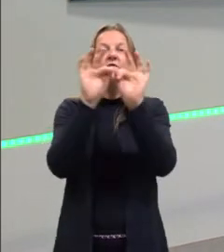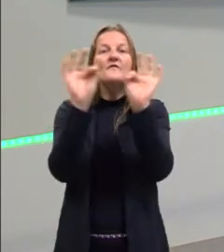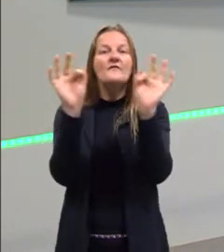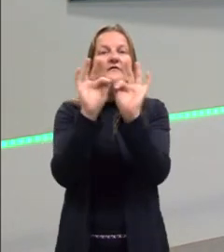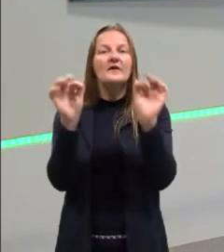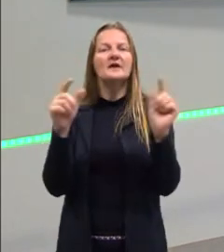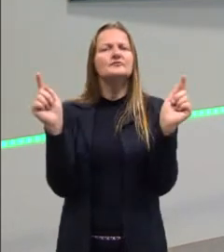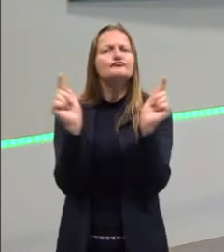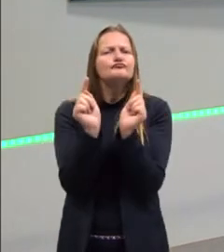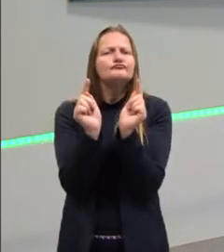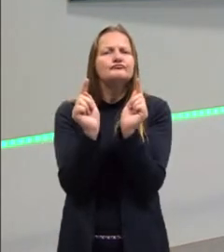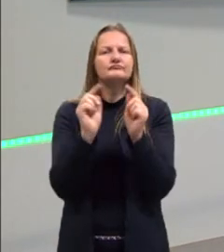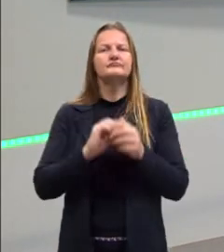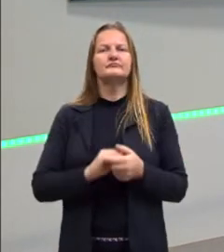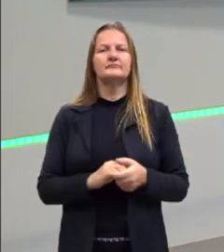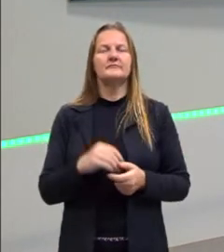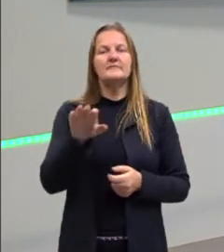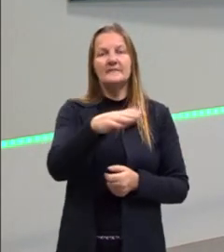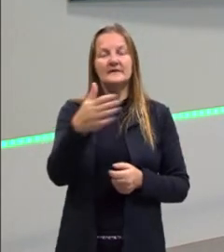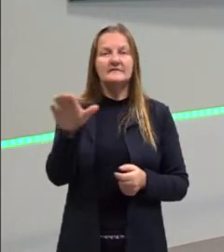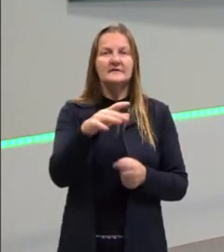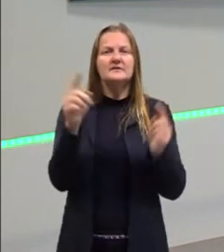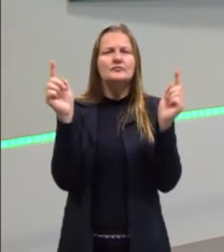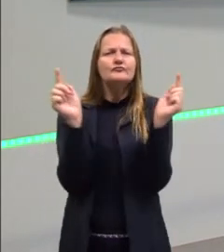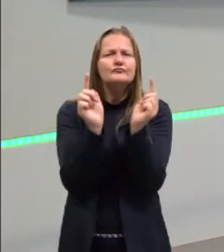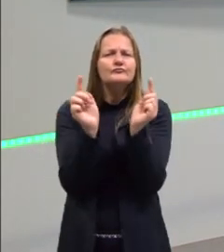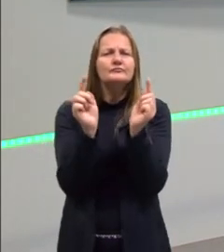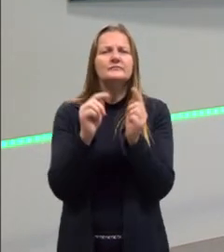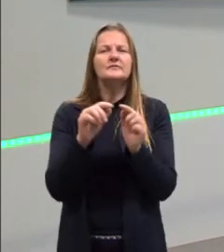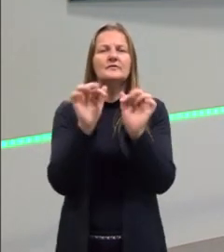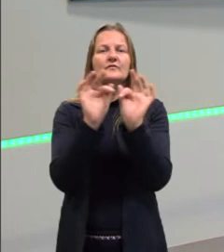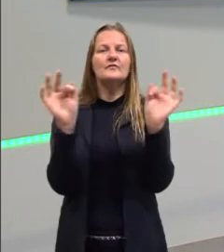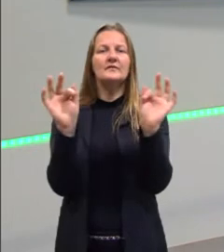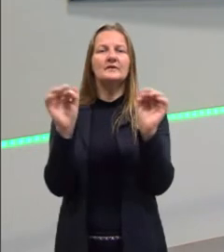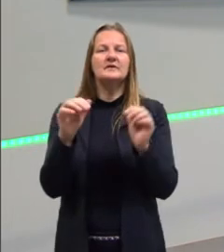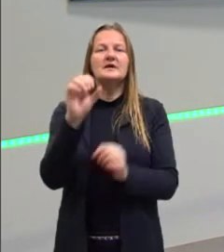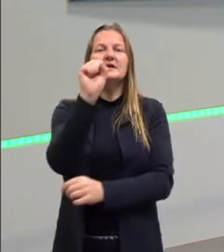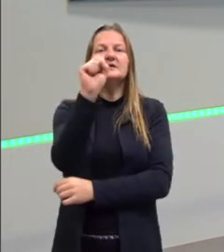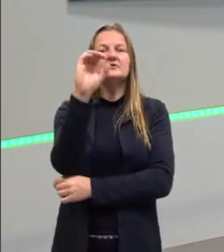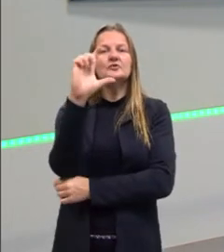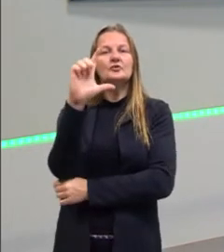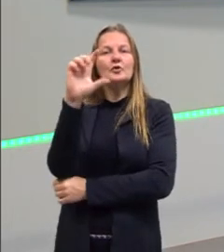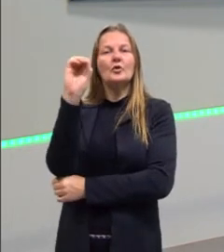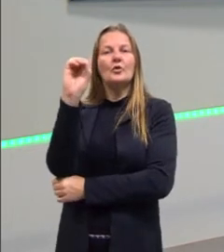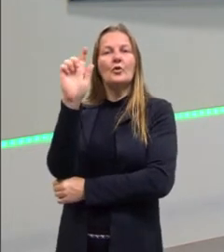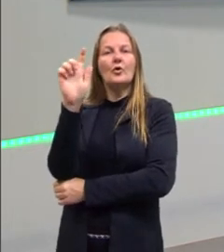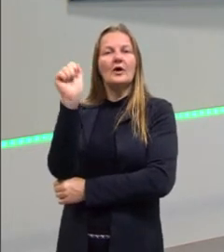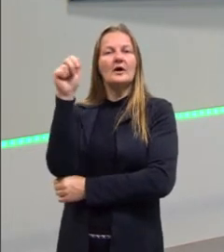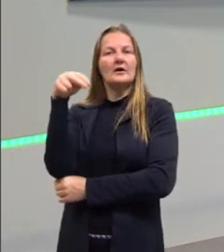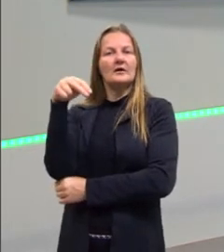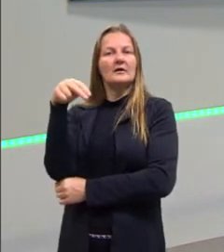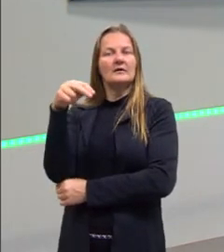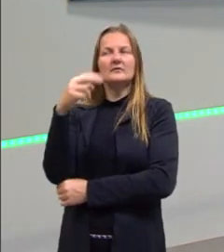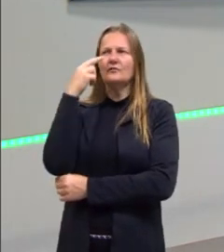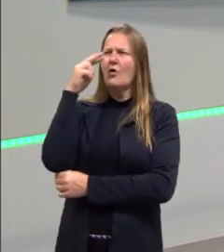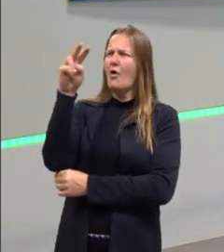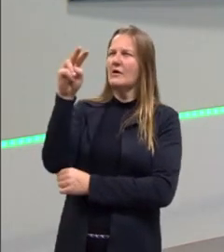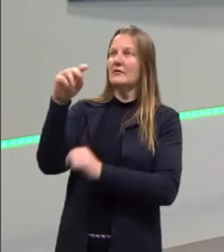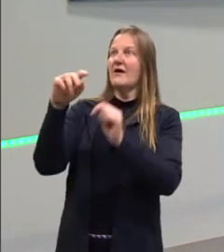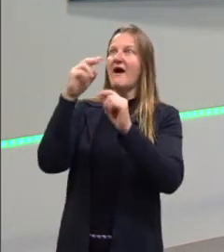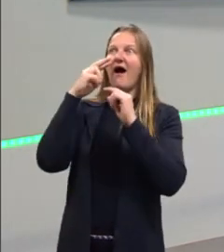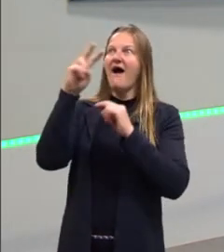curtas. Muitas vezes, essas frases curtas são chamadas de slogan, que vão passar a mensagem